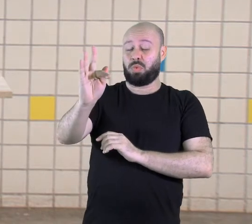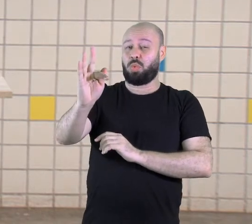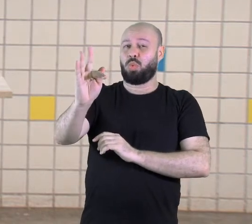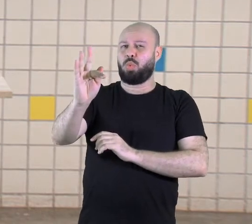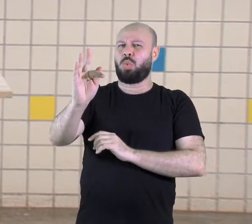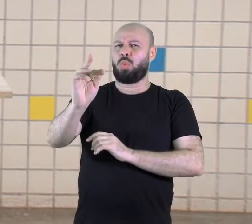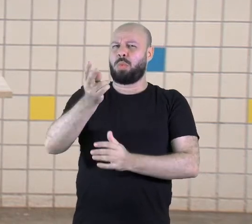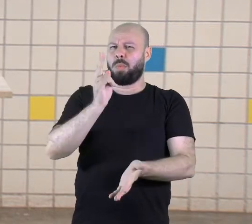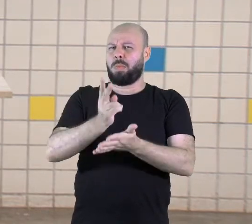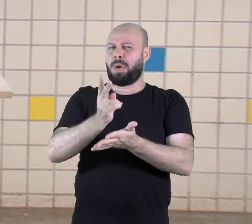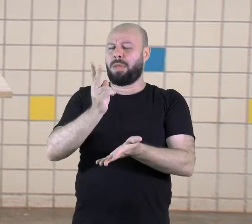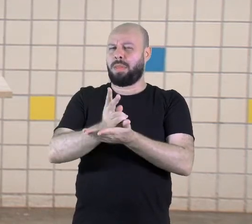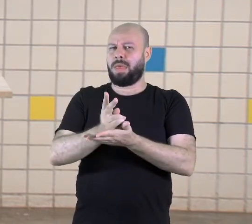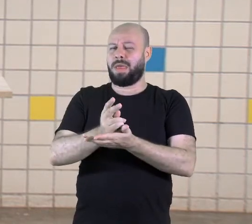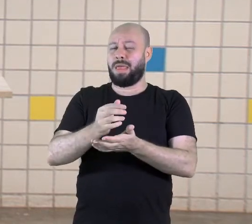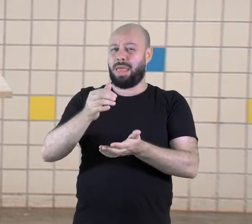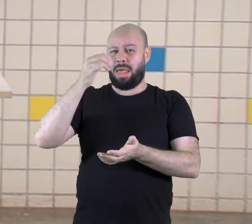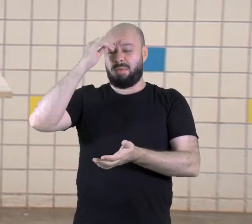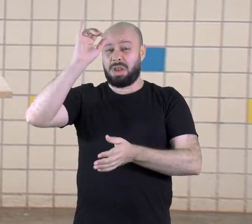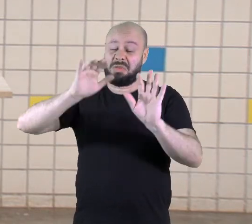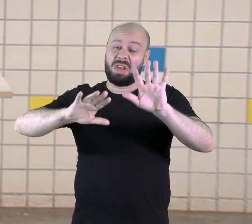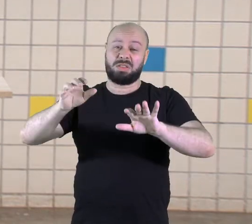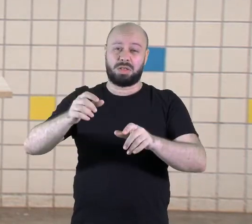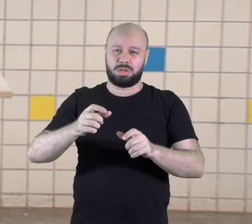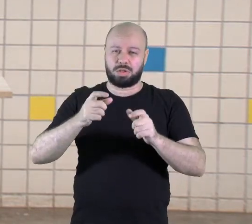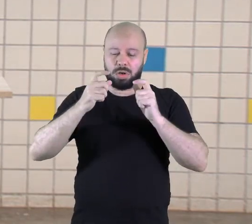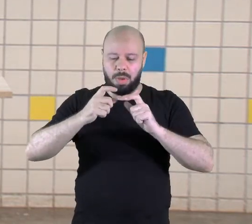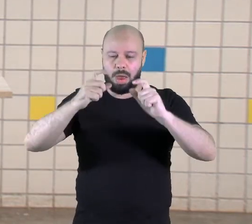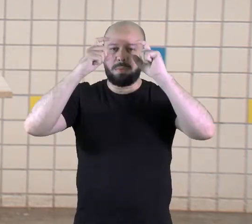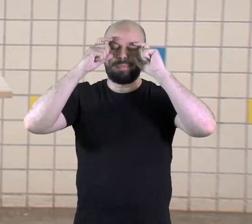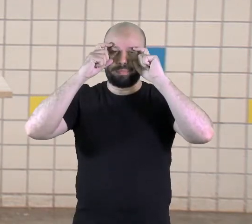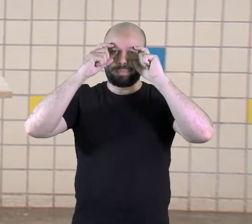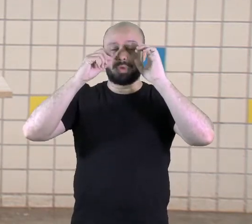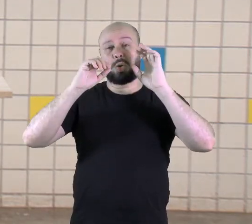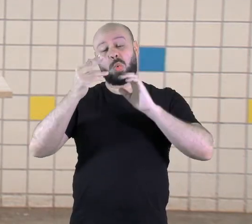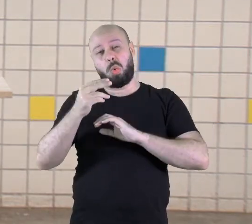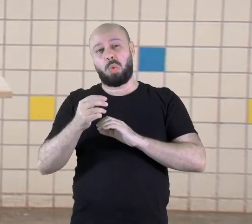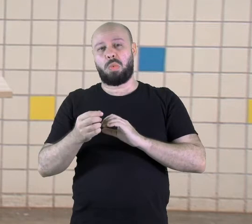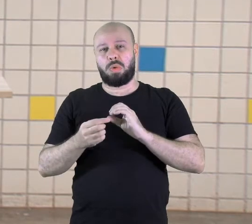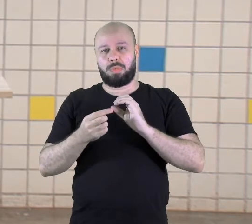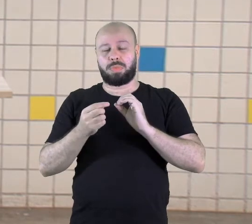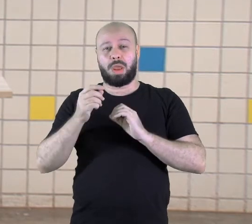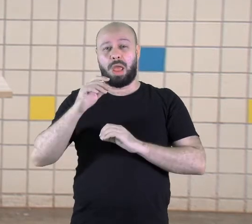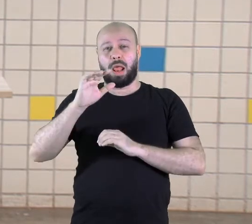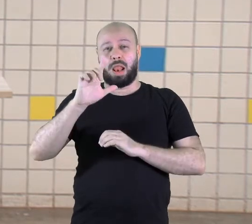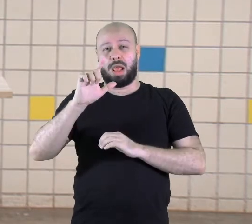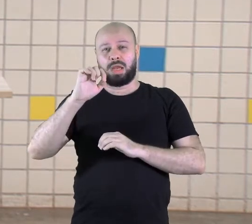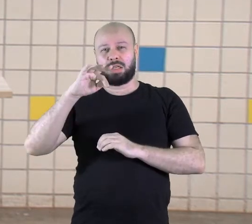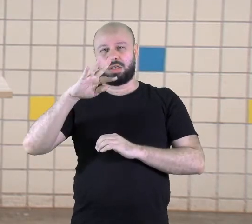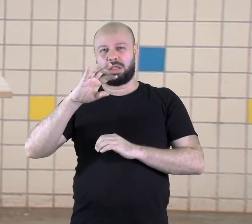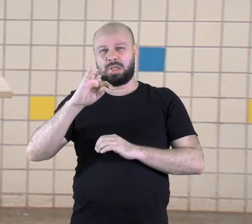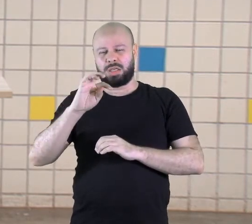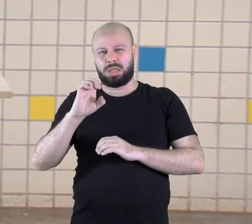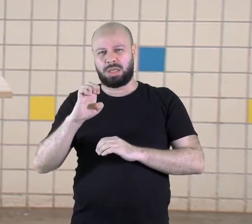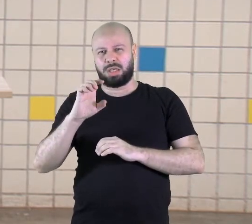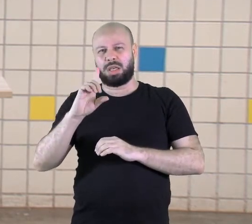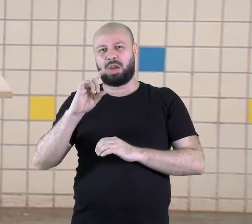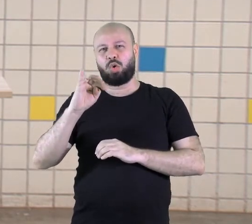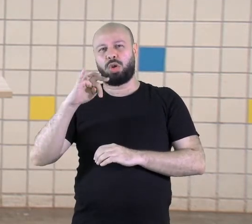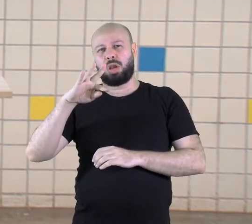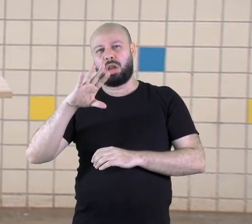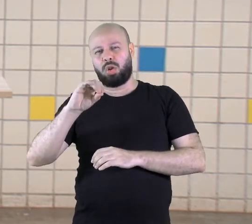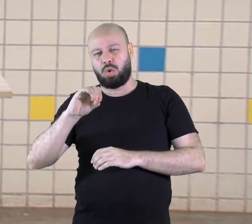uso de óculos ou ter uso de uma lente de contato, o que você tem que fazer? Você tem que prevenir.